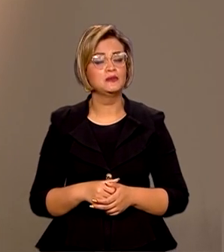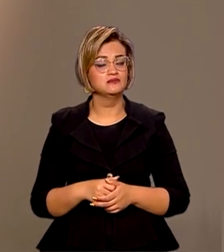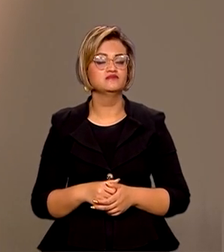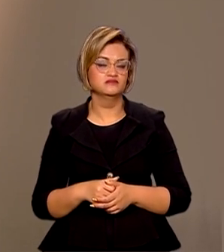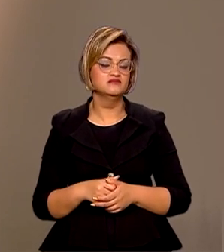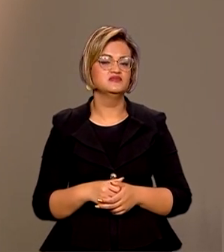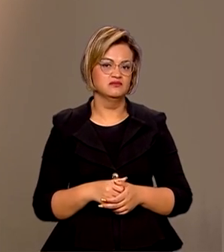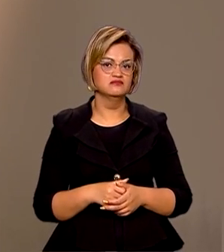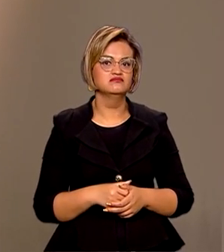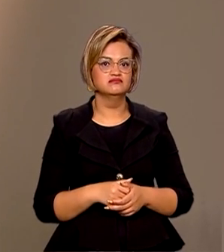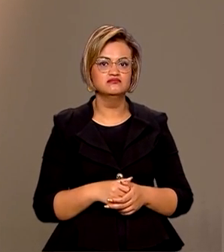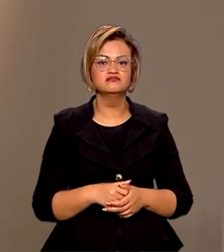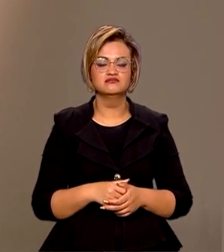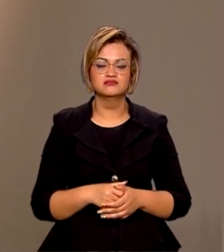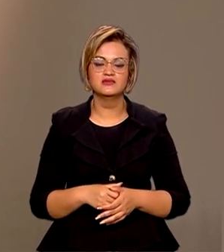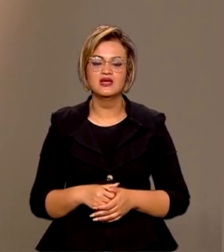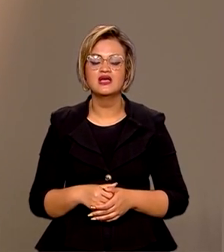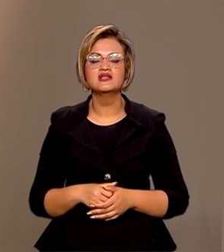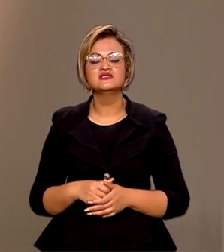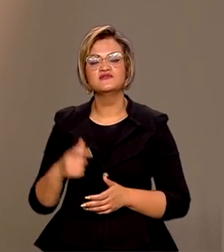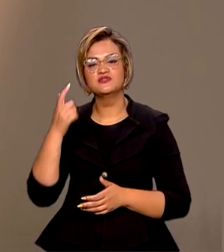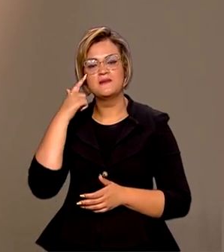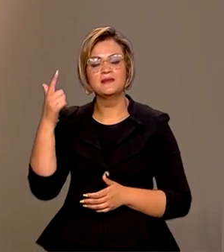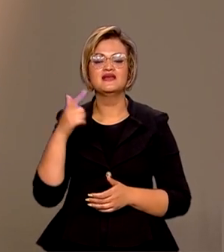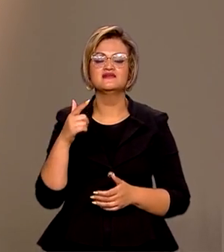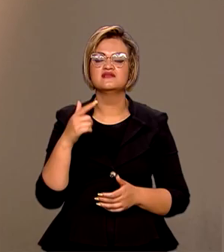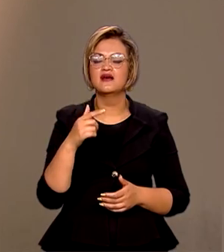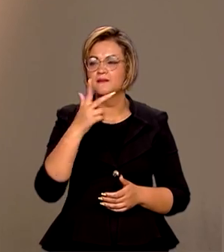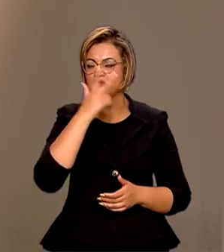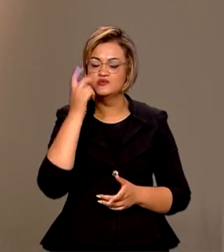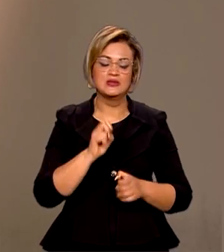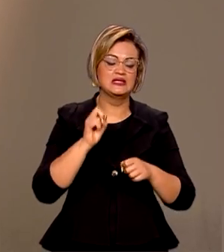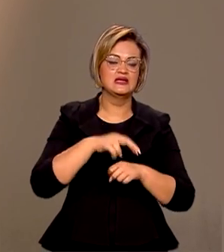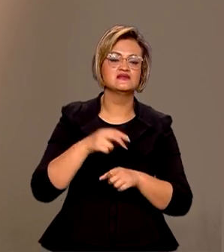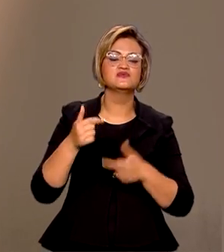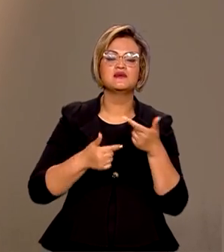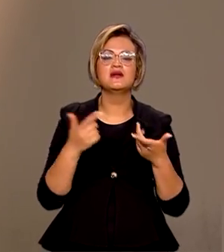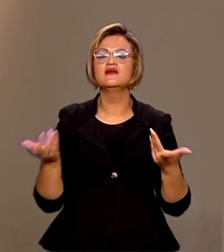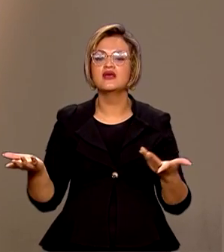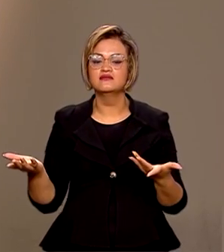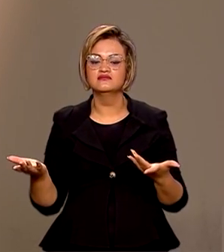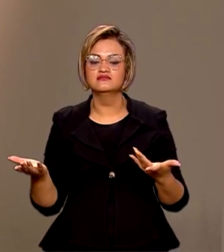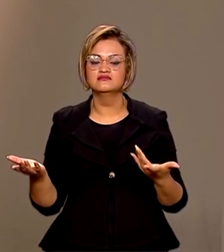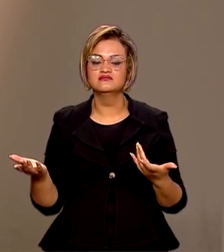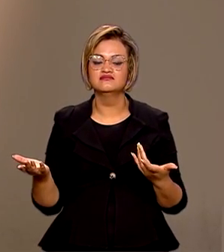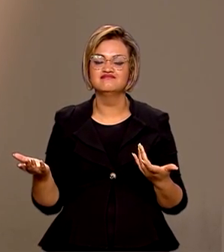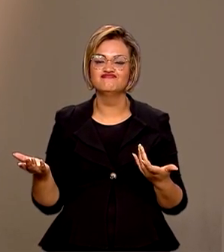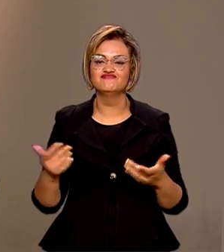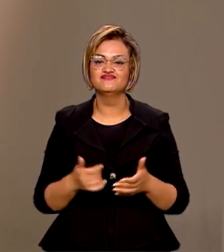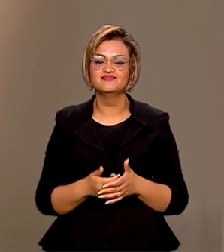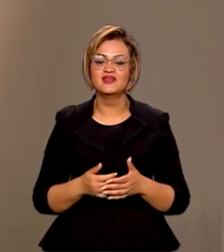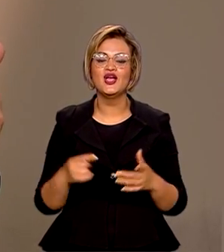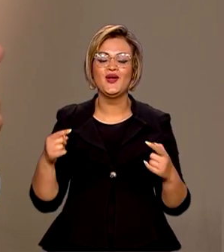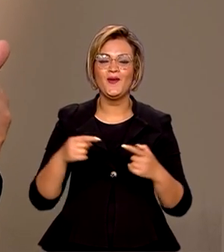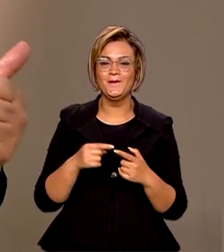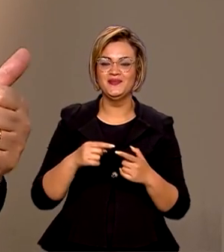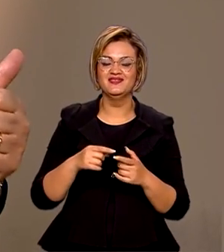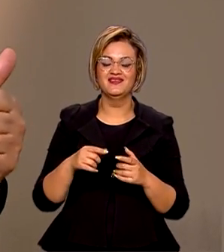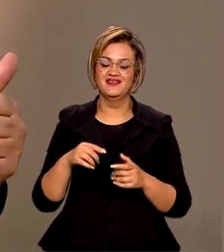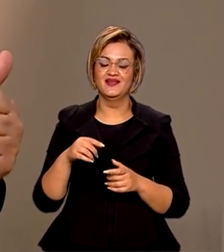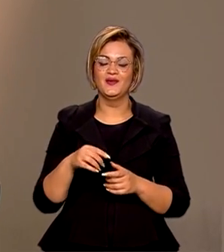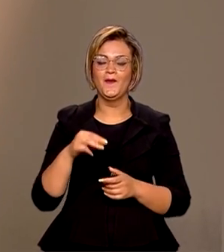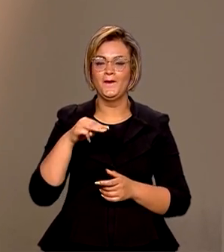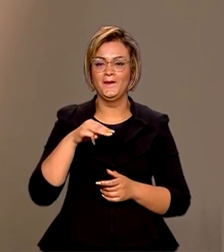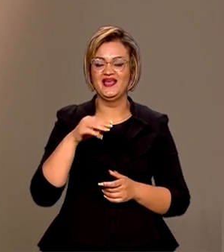né? Se a gente for verificar também quais são os maiores empregadores, então, isso casa um pouquinho com o microempreendedor